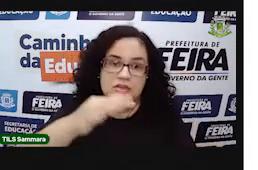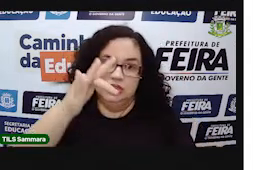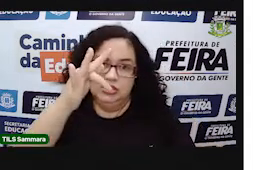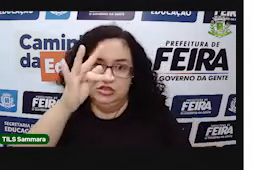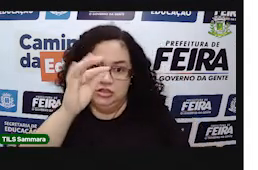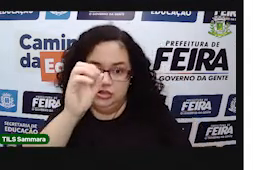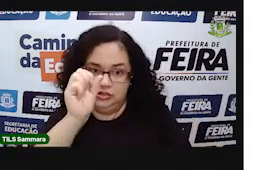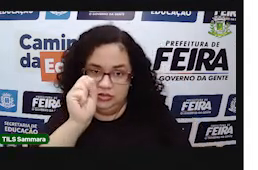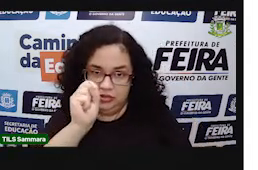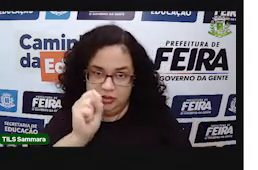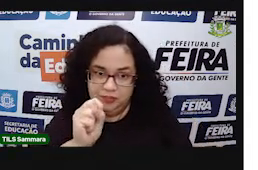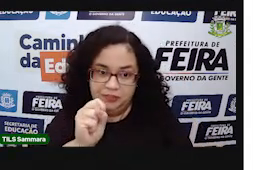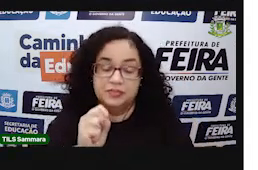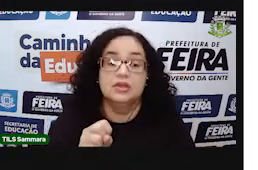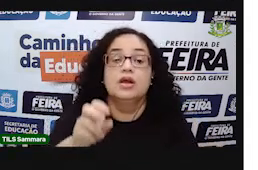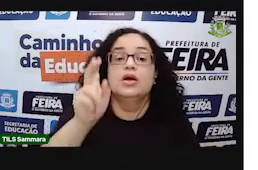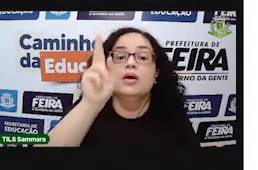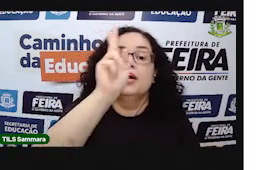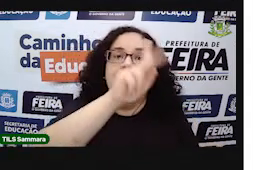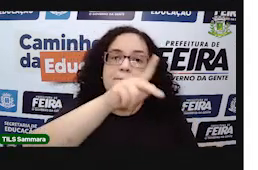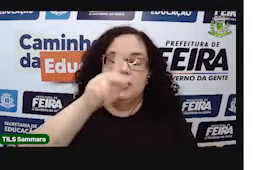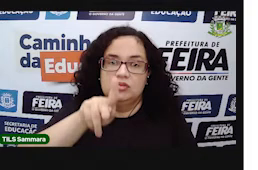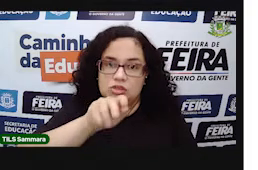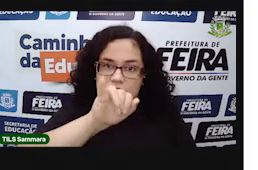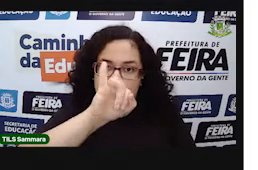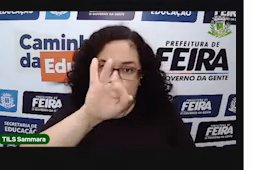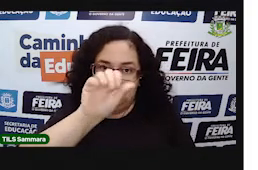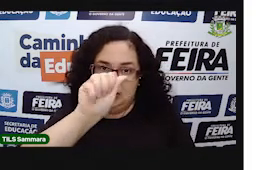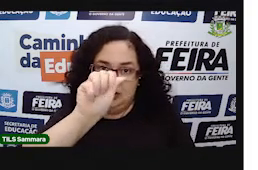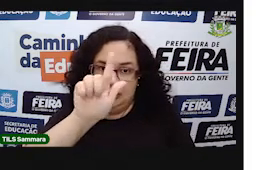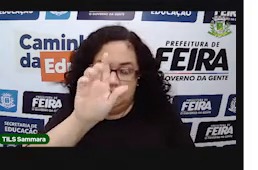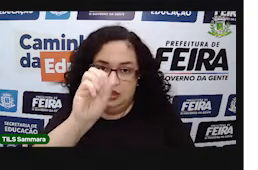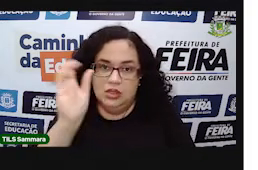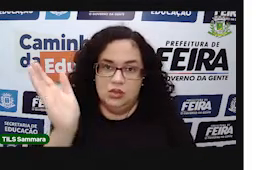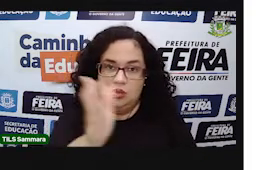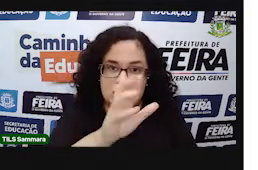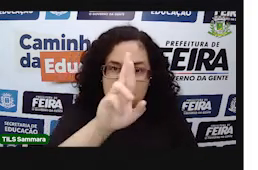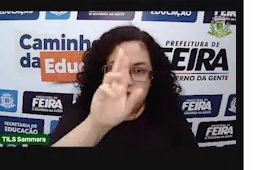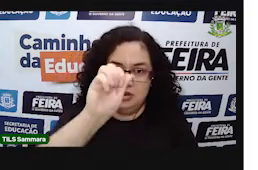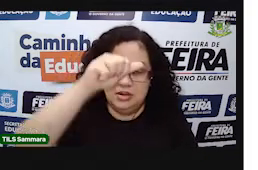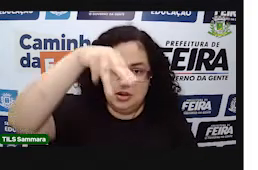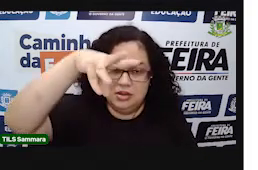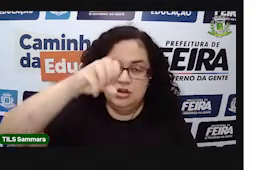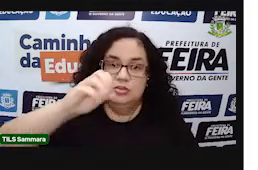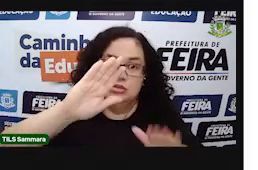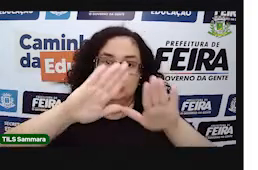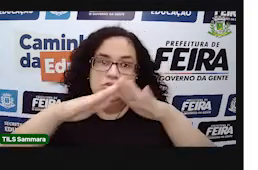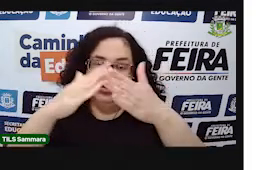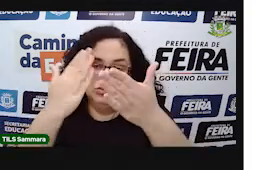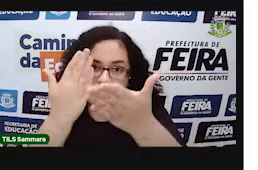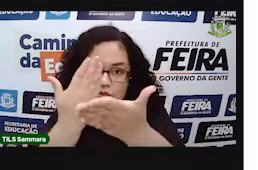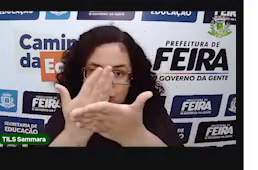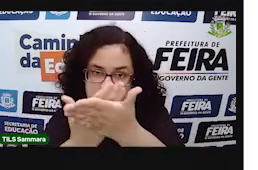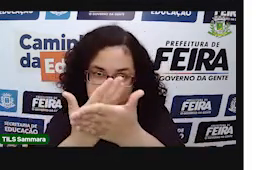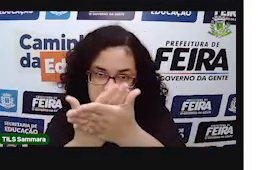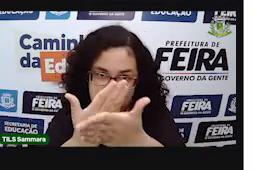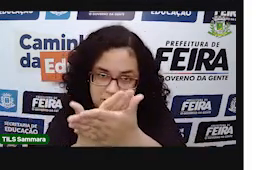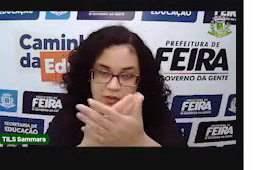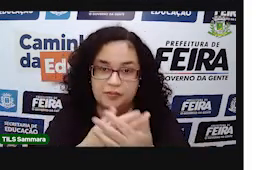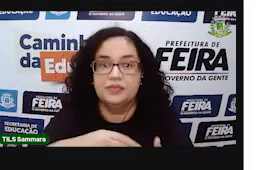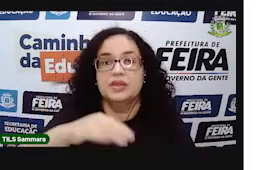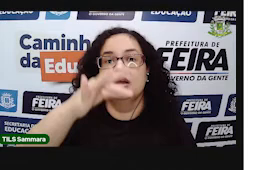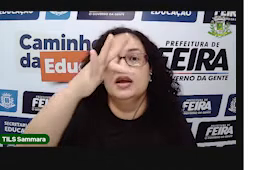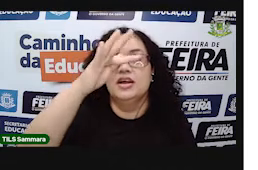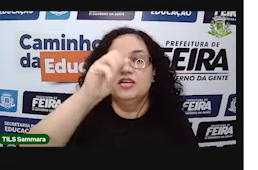Municipal de Ensino de Fira de Santana. Eu sou o professor Iago Ramos, Escola Municipal